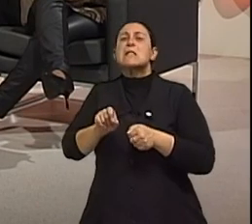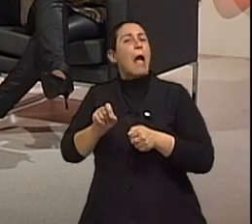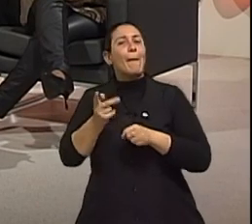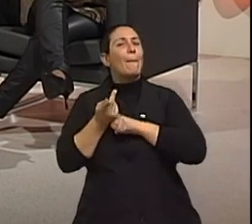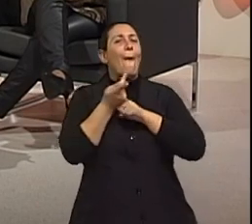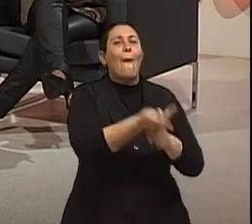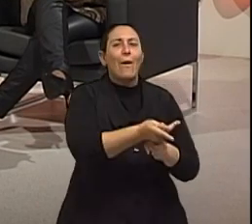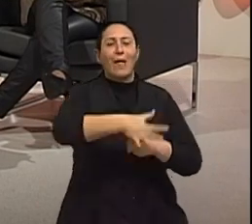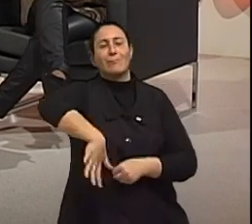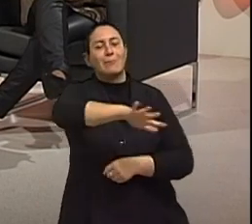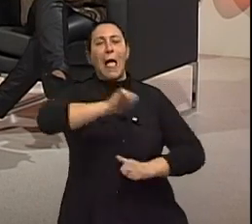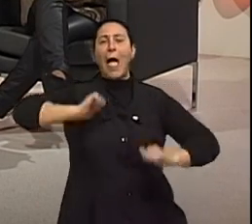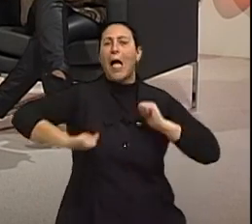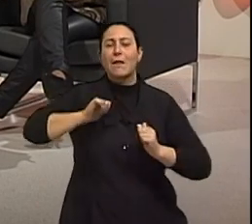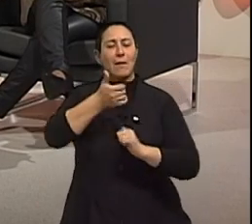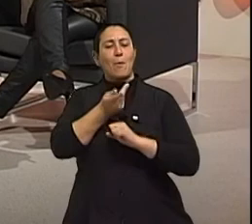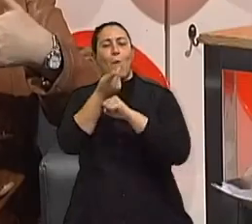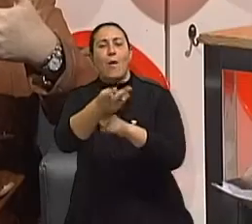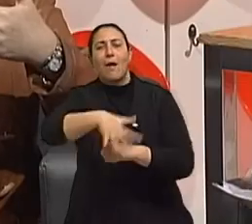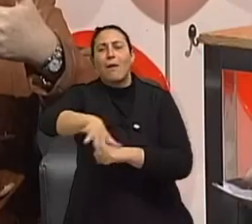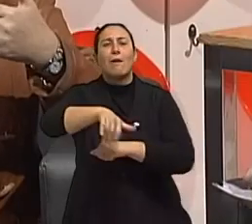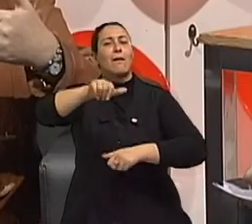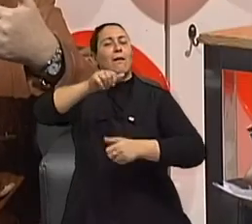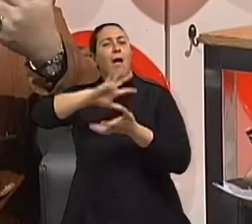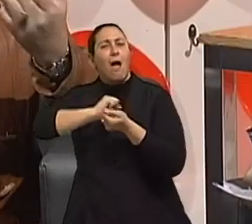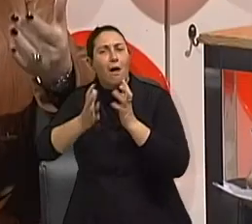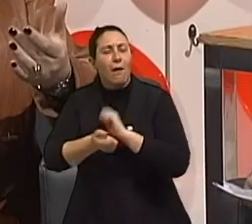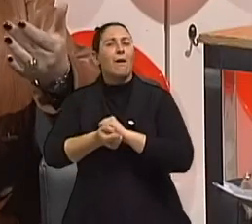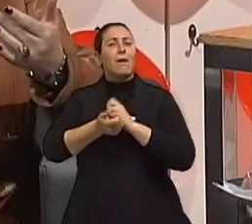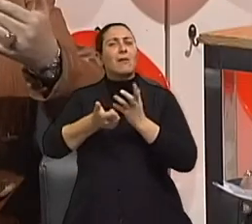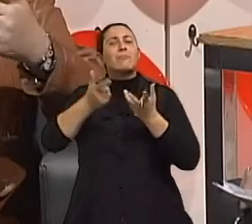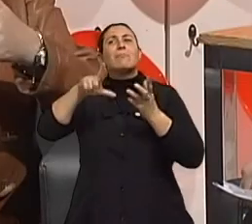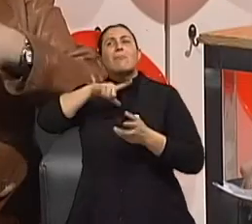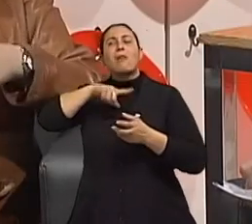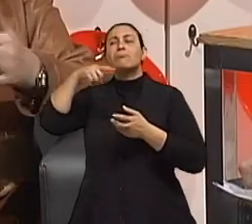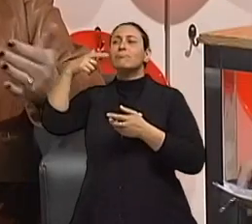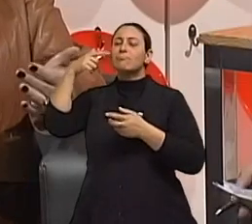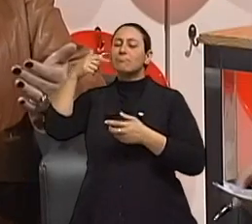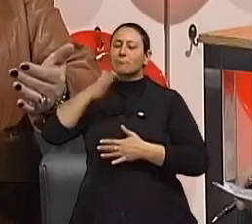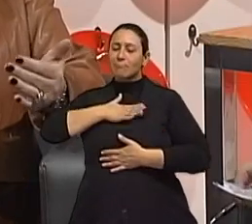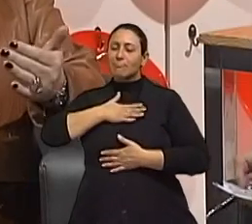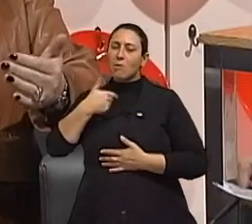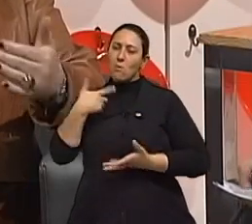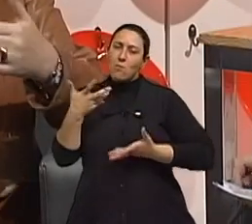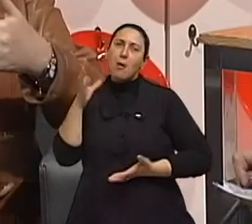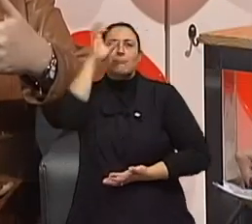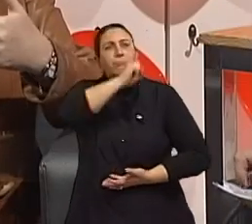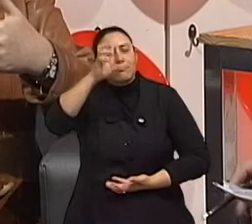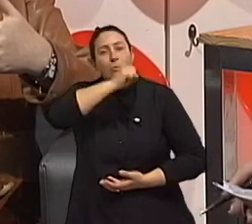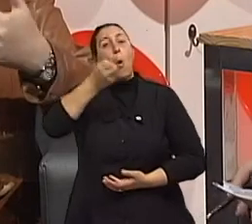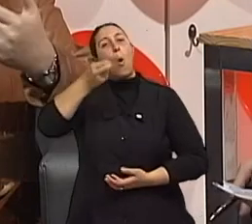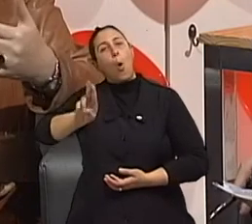voluntariado, onde as pessoas participam, onde vão ensinar ou se colocam na condição de aprendiz,